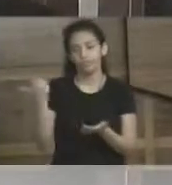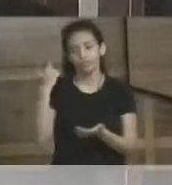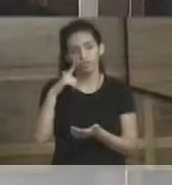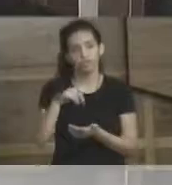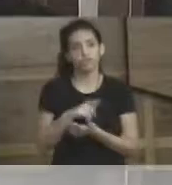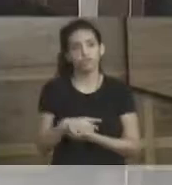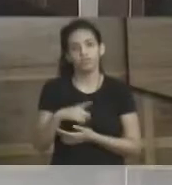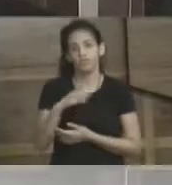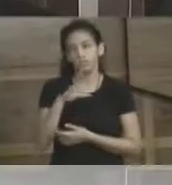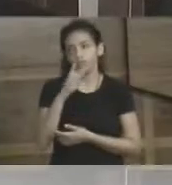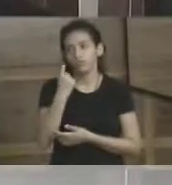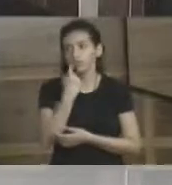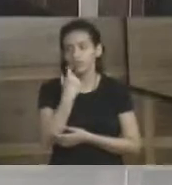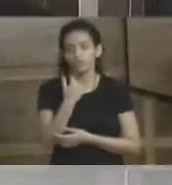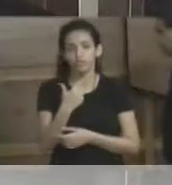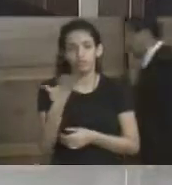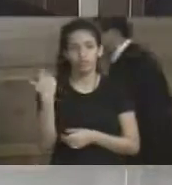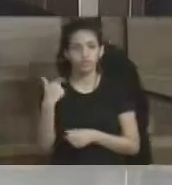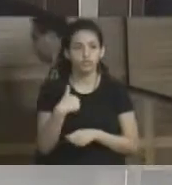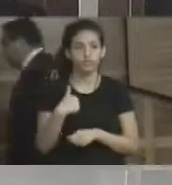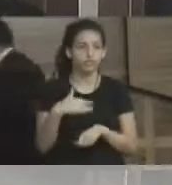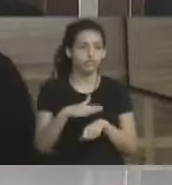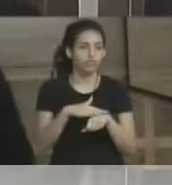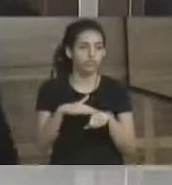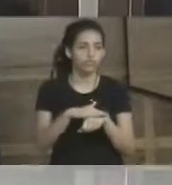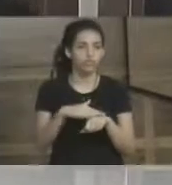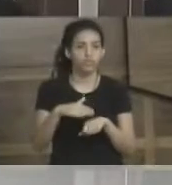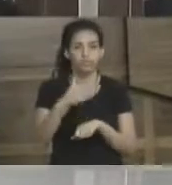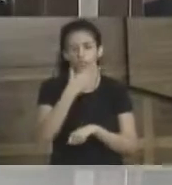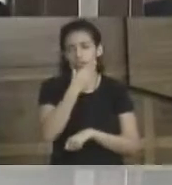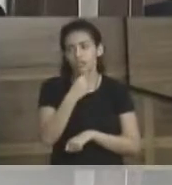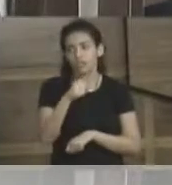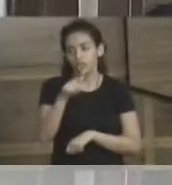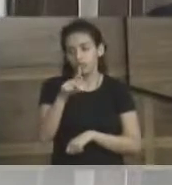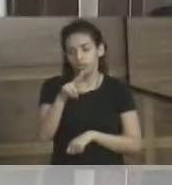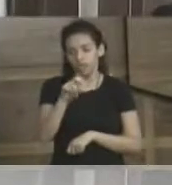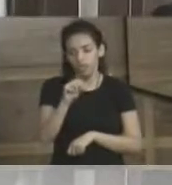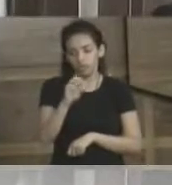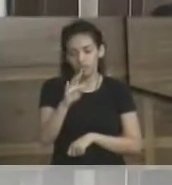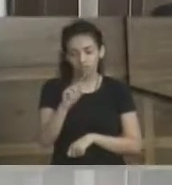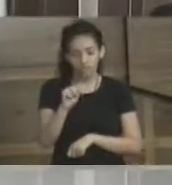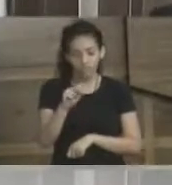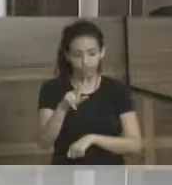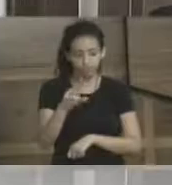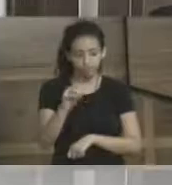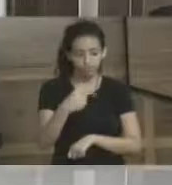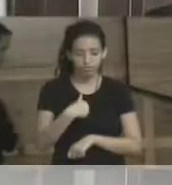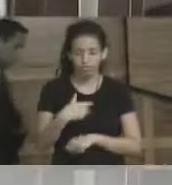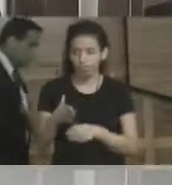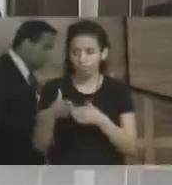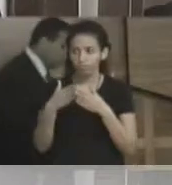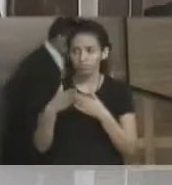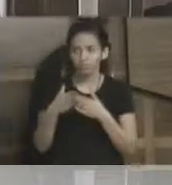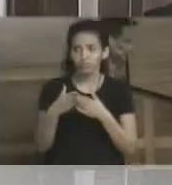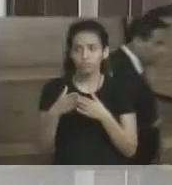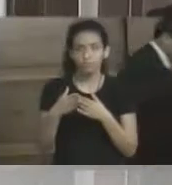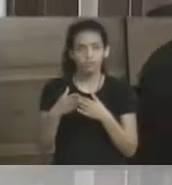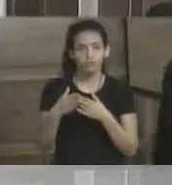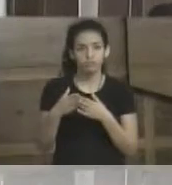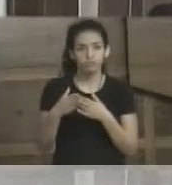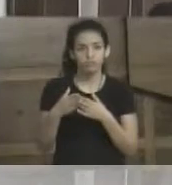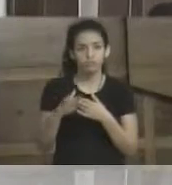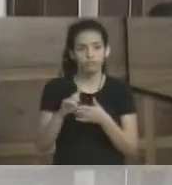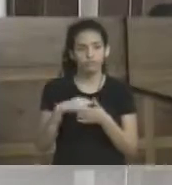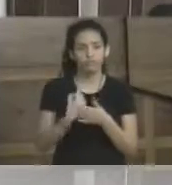passada, senhor presidente, eu conversei com o secretário de saúde, doutor Gustavo, e levei um pedido a ele em mãos, escrito, para que a gente